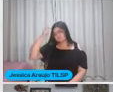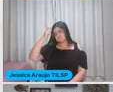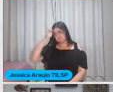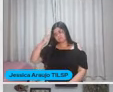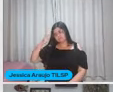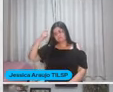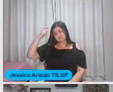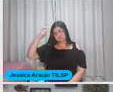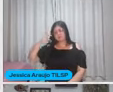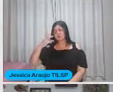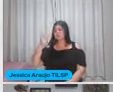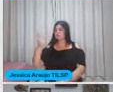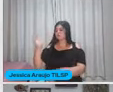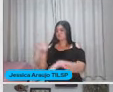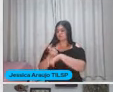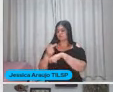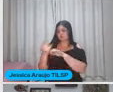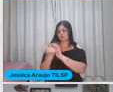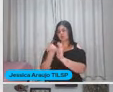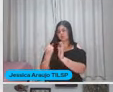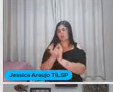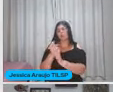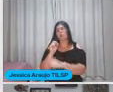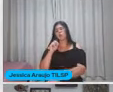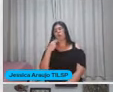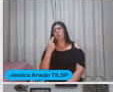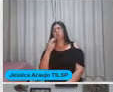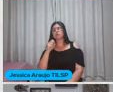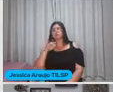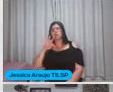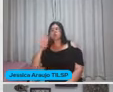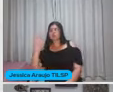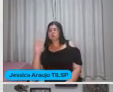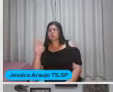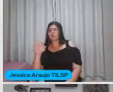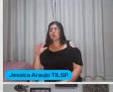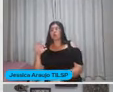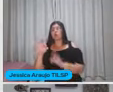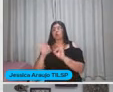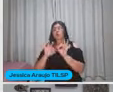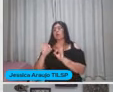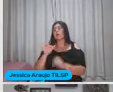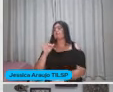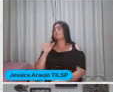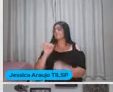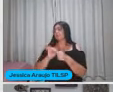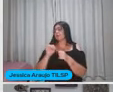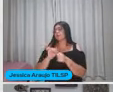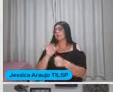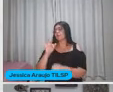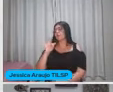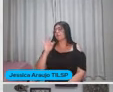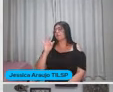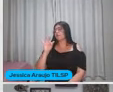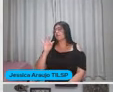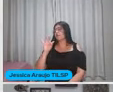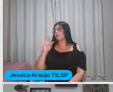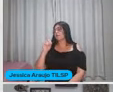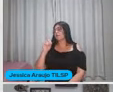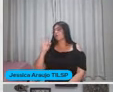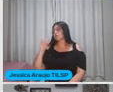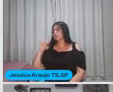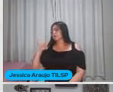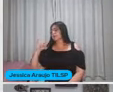buscar num livro Ou num site confiável A fórmula da fotossíntese Do que se ela sair da escola Sem saber